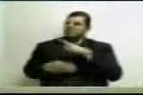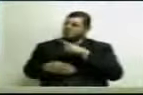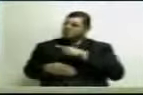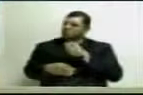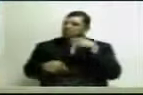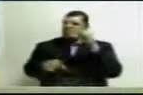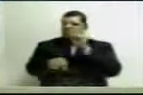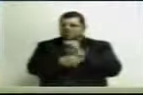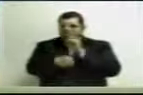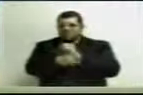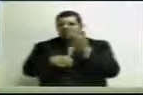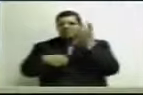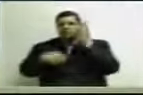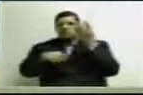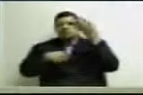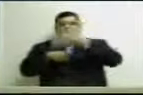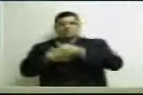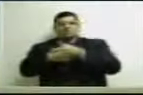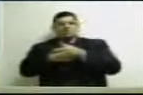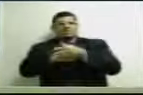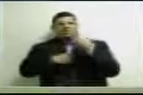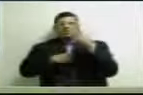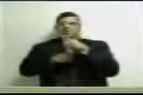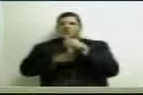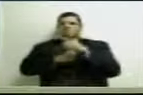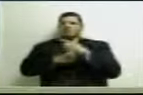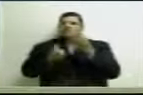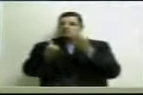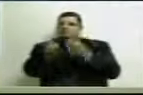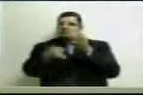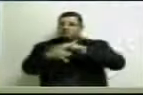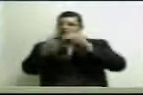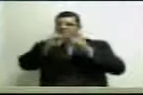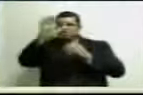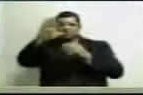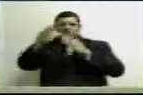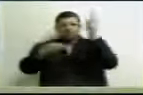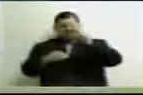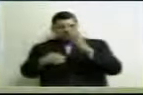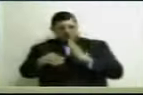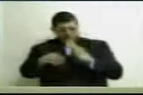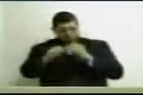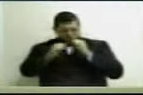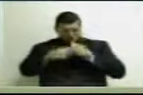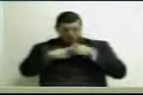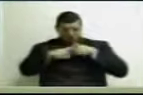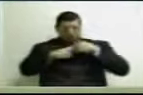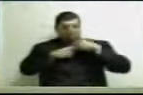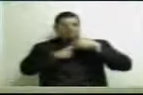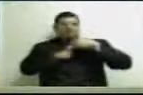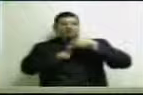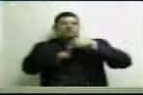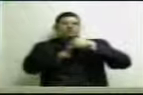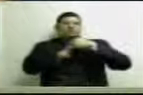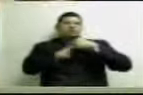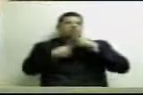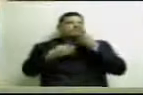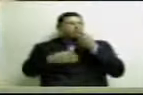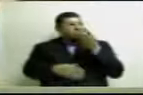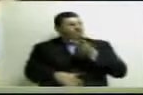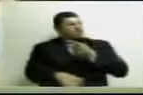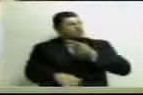nós vamos esperar o DIEESE publicar que nós temos a cesta básica mais cara do país para tomar